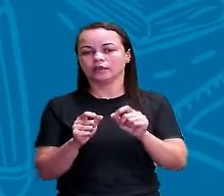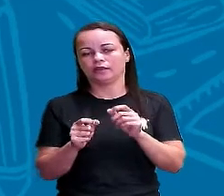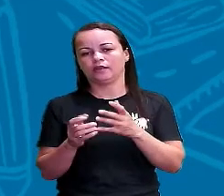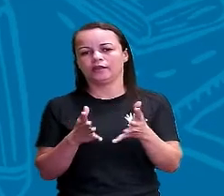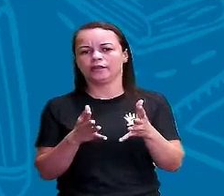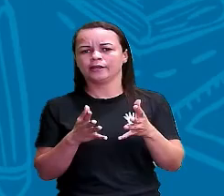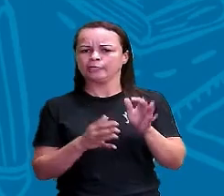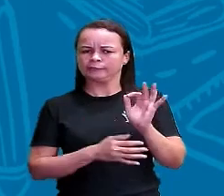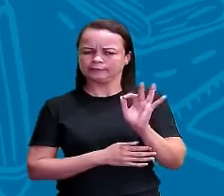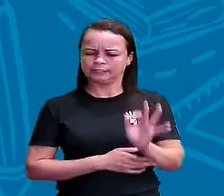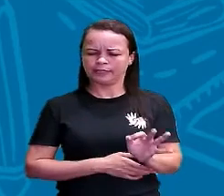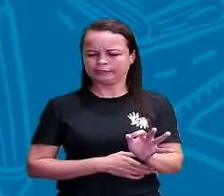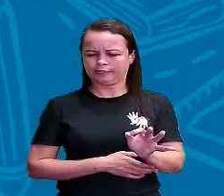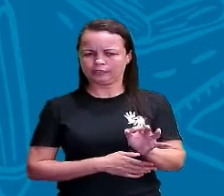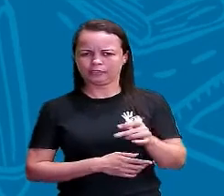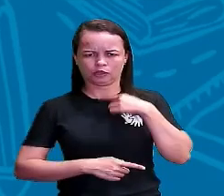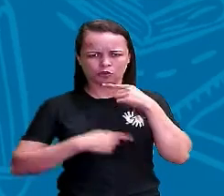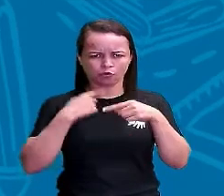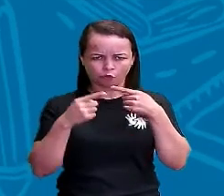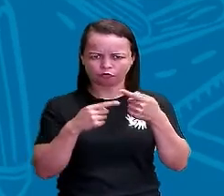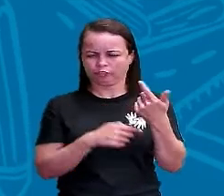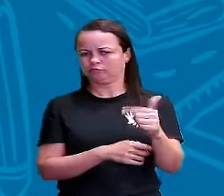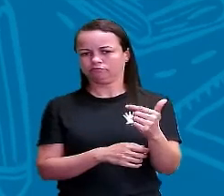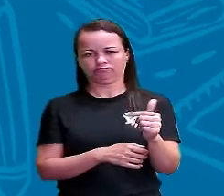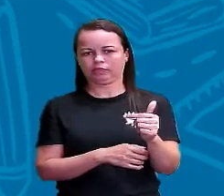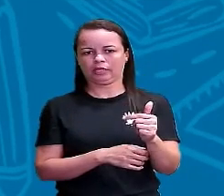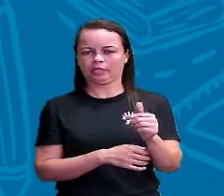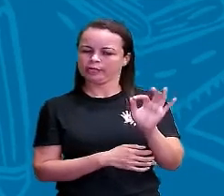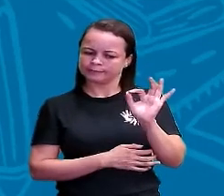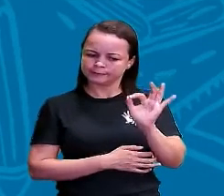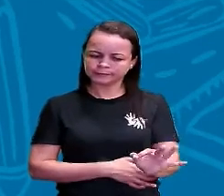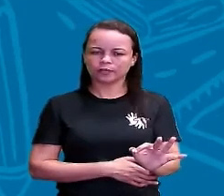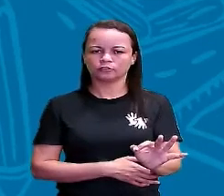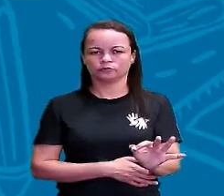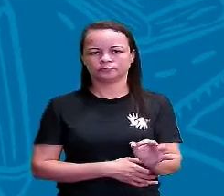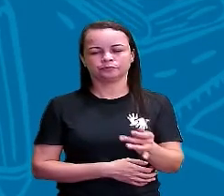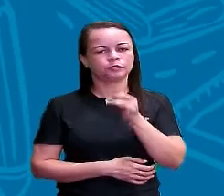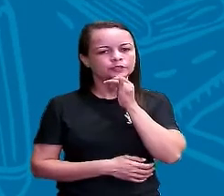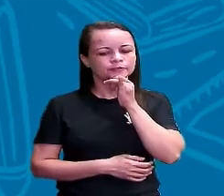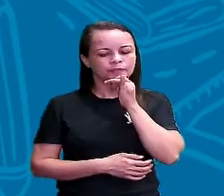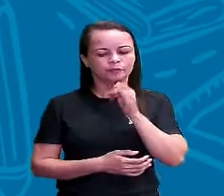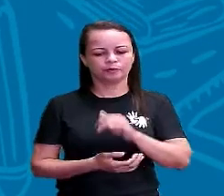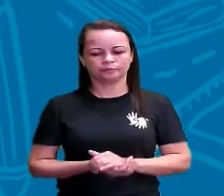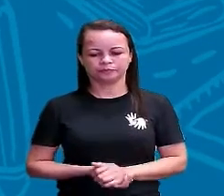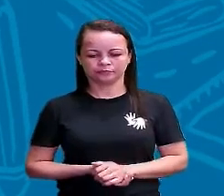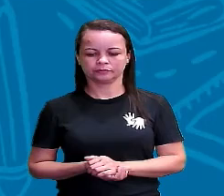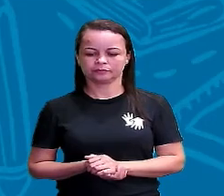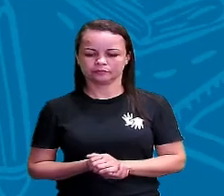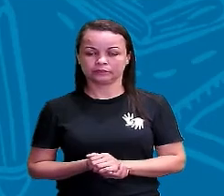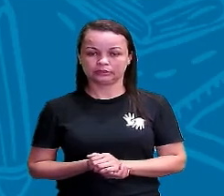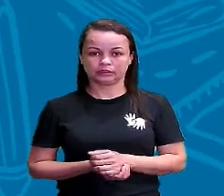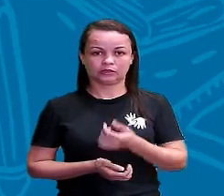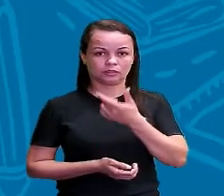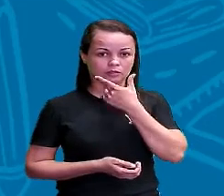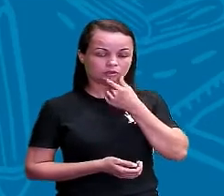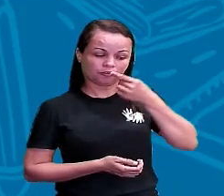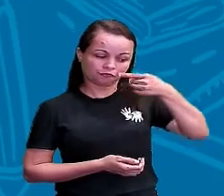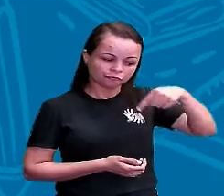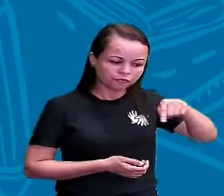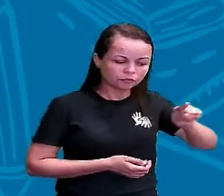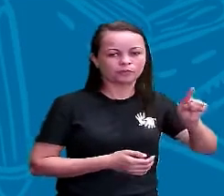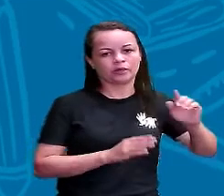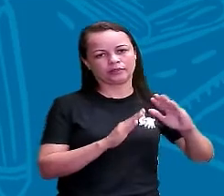certeza. Nós não temos dúvida, tá? É um fato certo. Por exemplo, ele foi para a escola. Então, esse